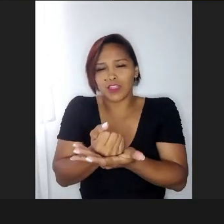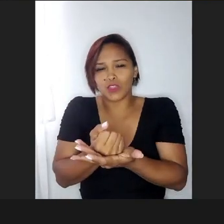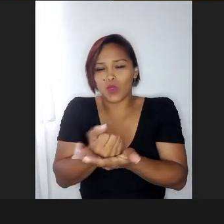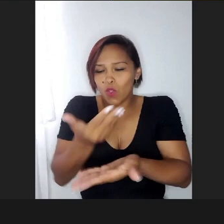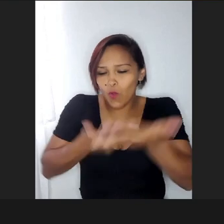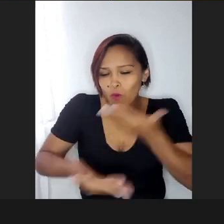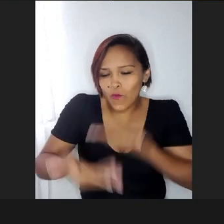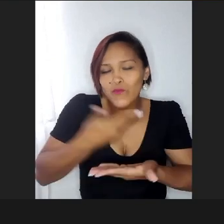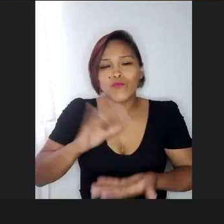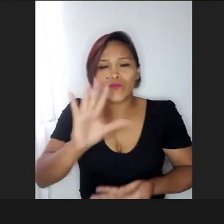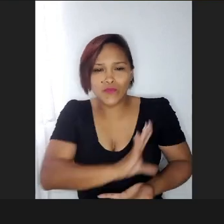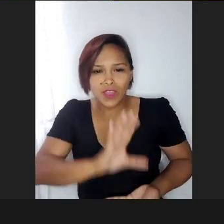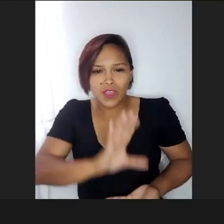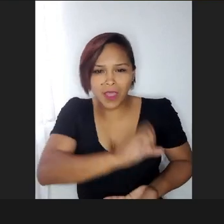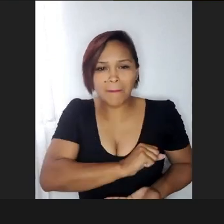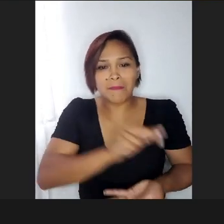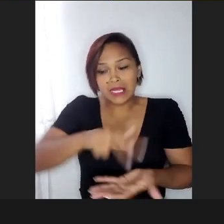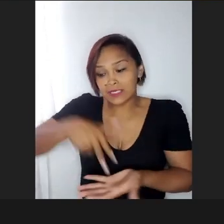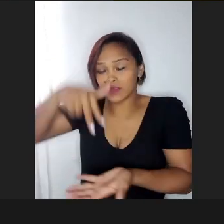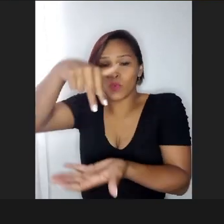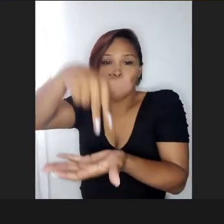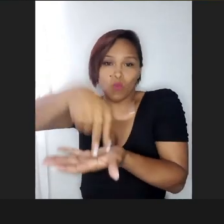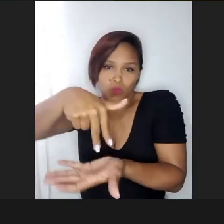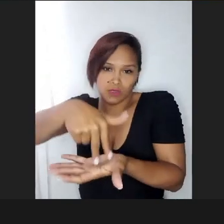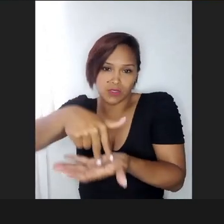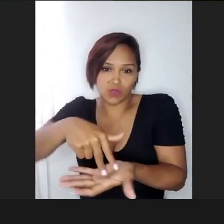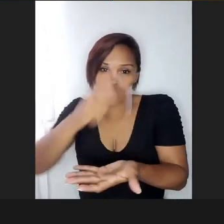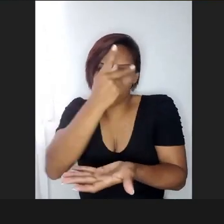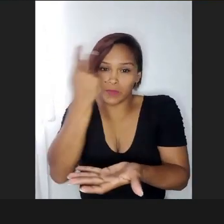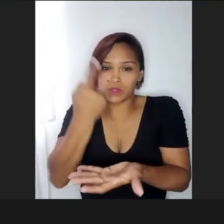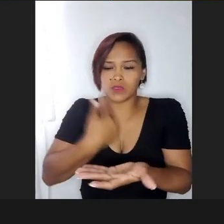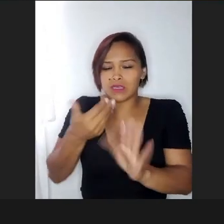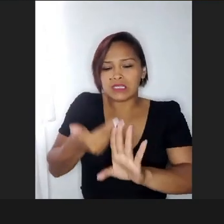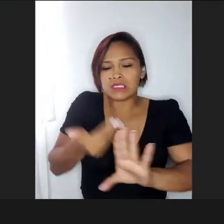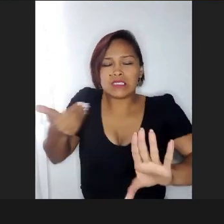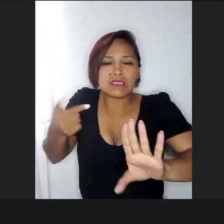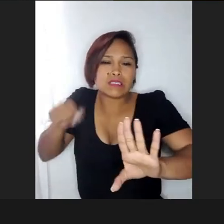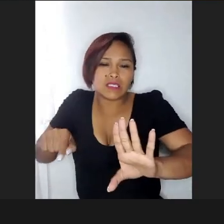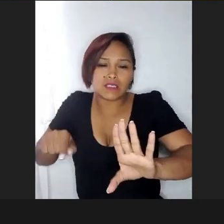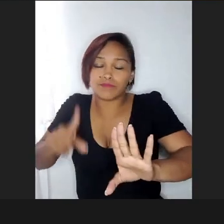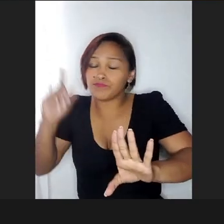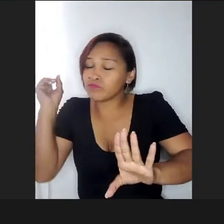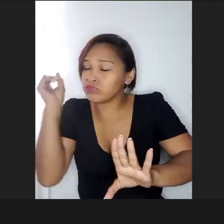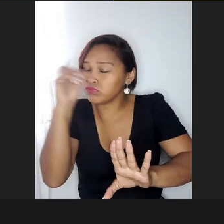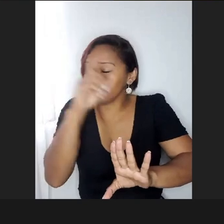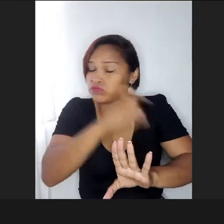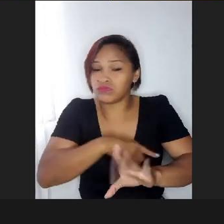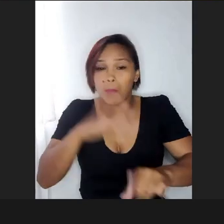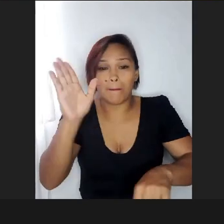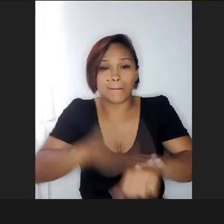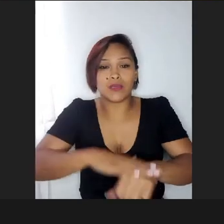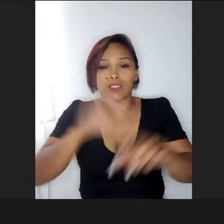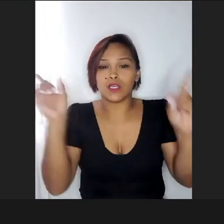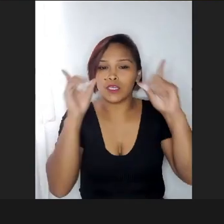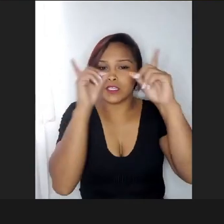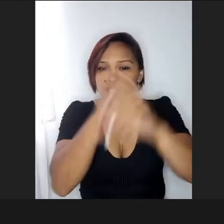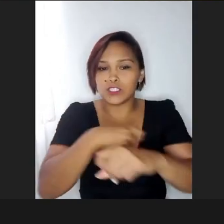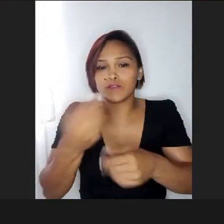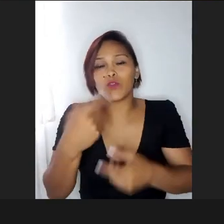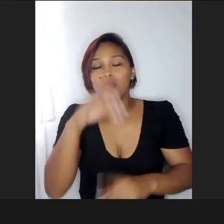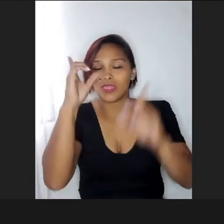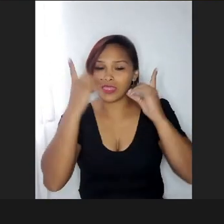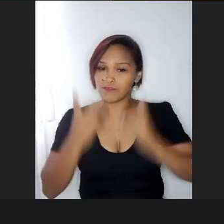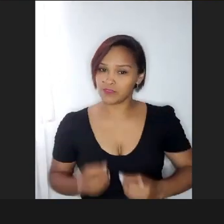reconhecido, né, a exclusão, gente, é muito maior do que a dificuldade da deficiência,